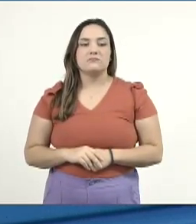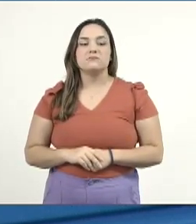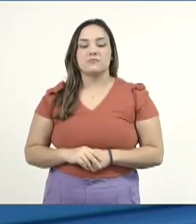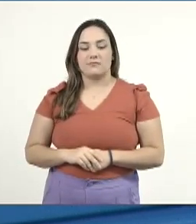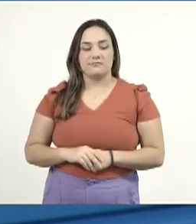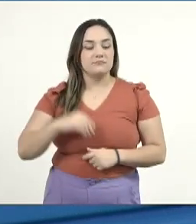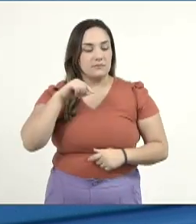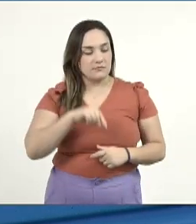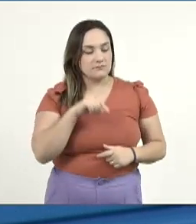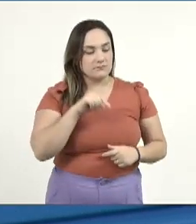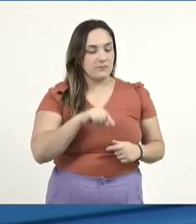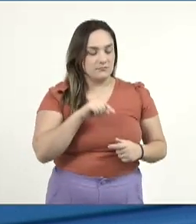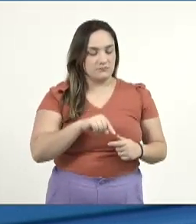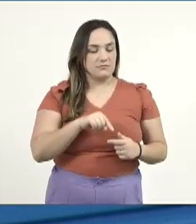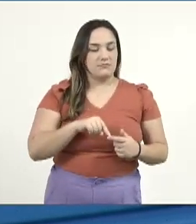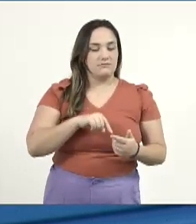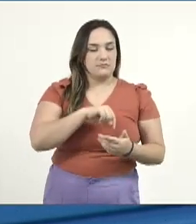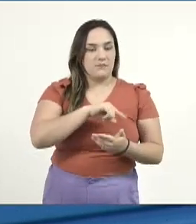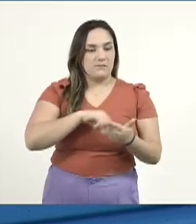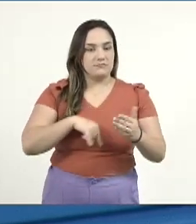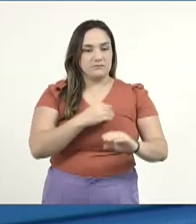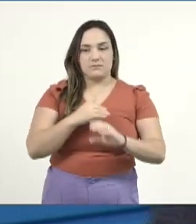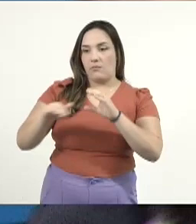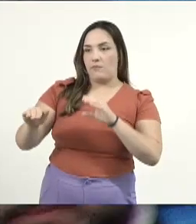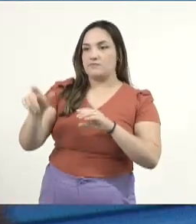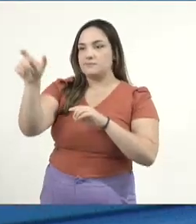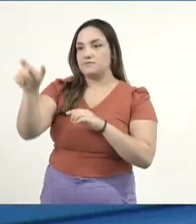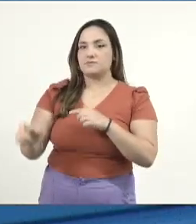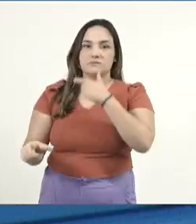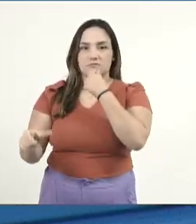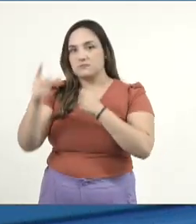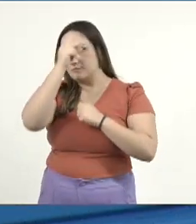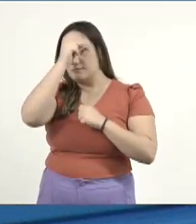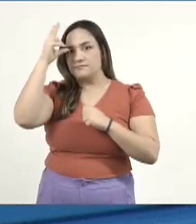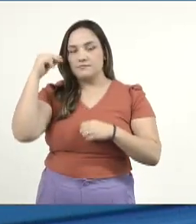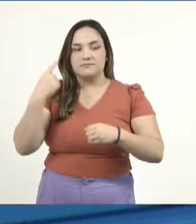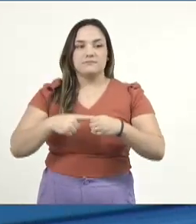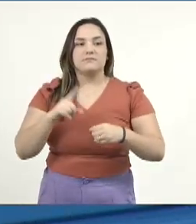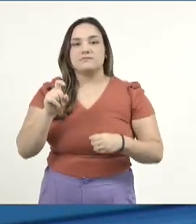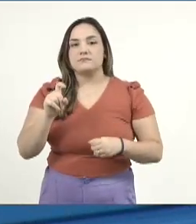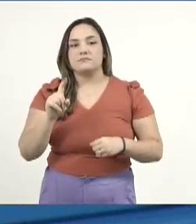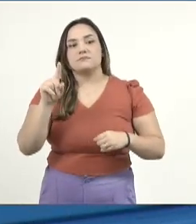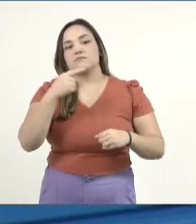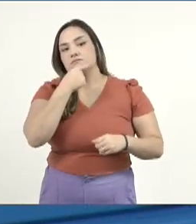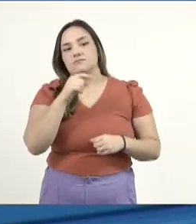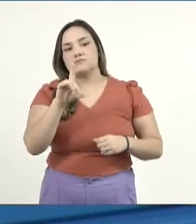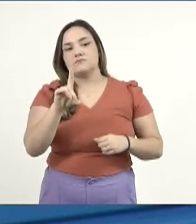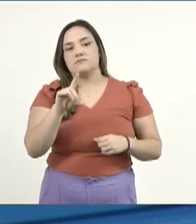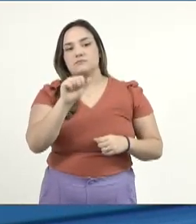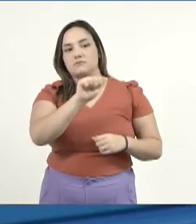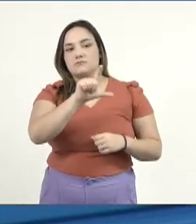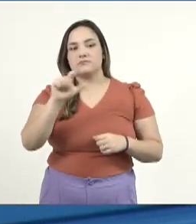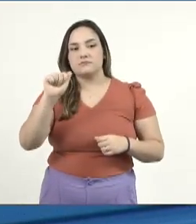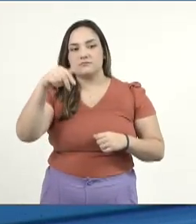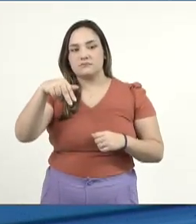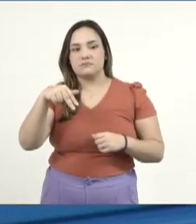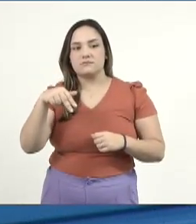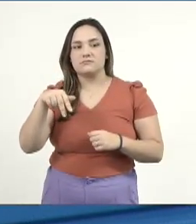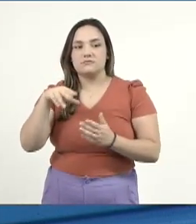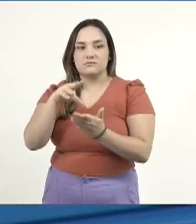pedindo esse poder ao excelentíssimo senhor prefeito de Dourados, Alain Guedes, com cópias